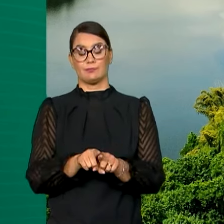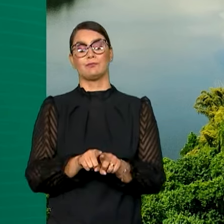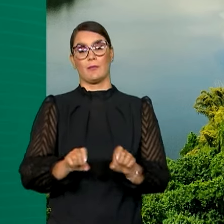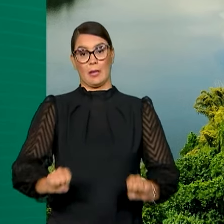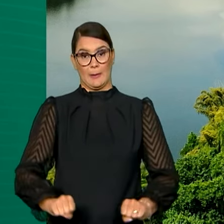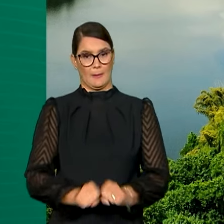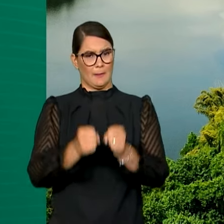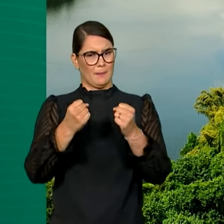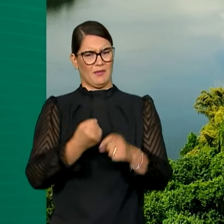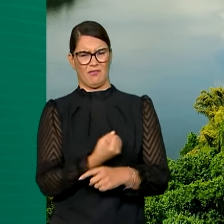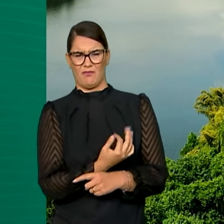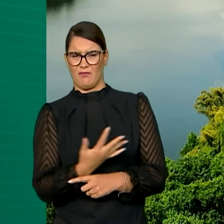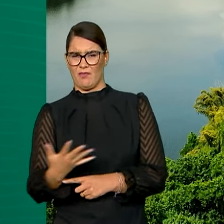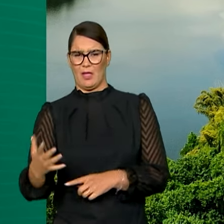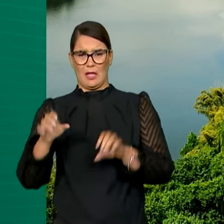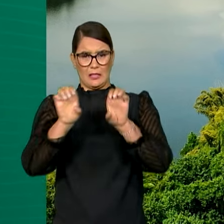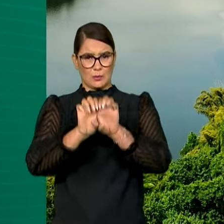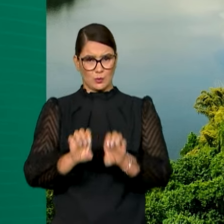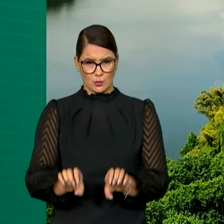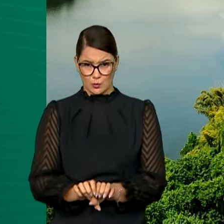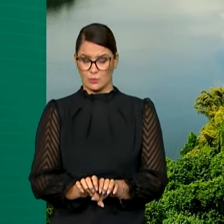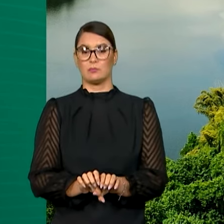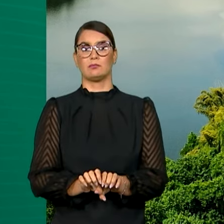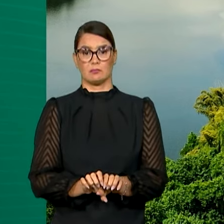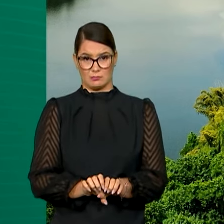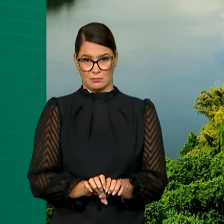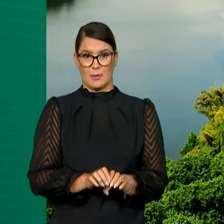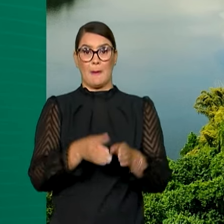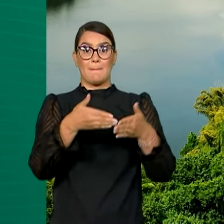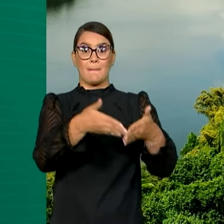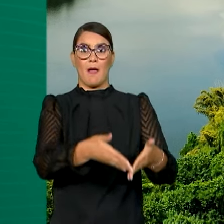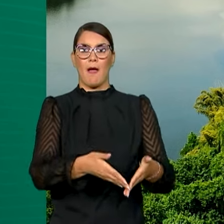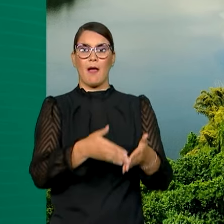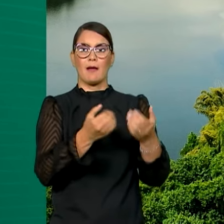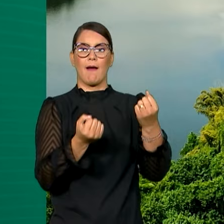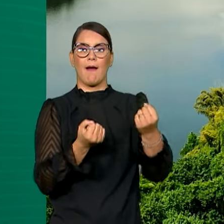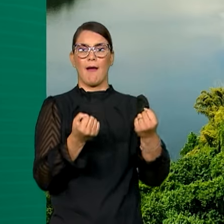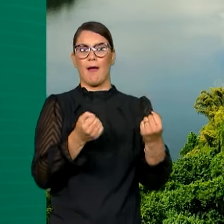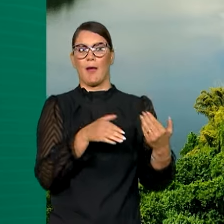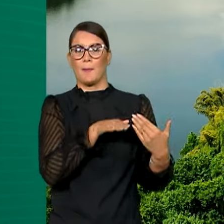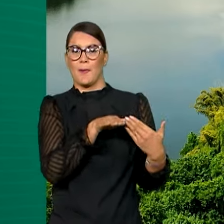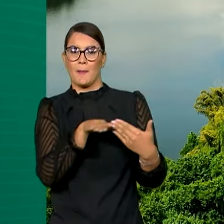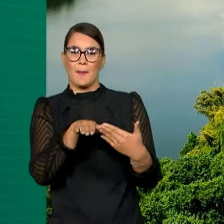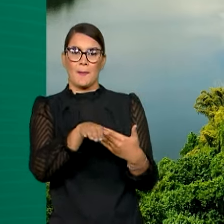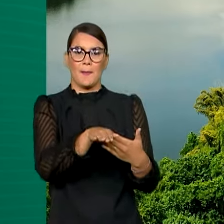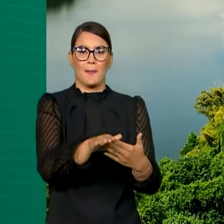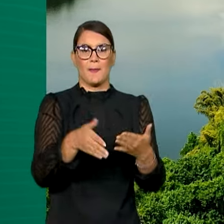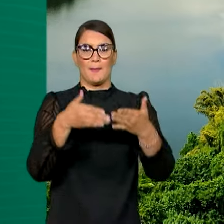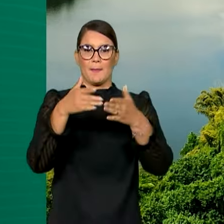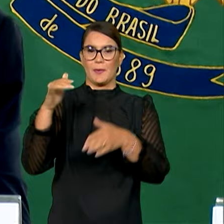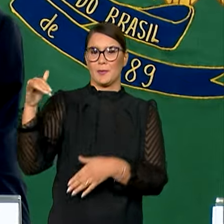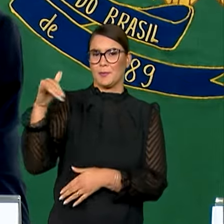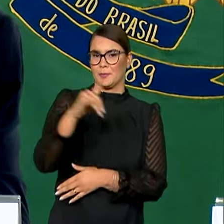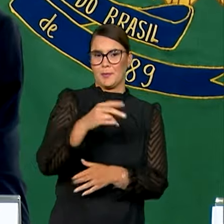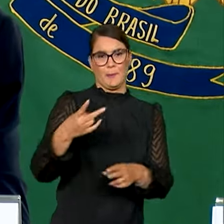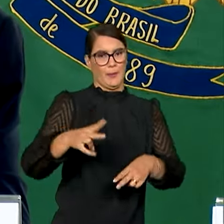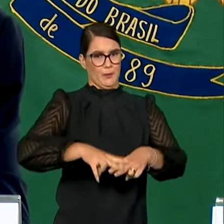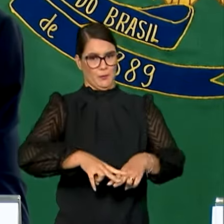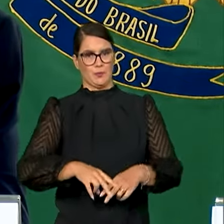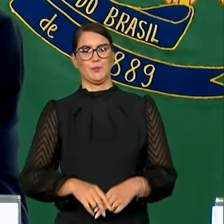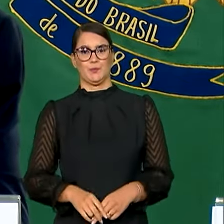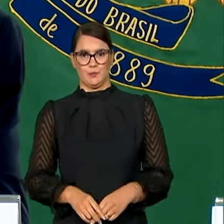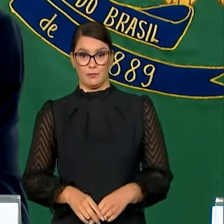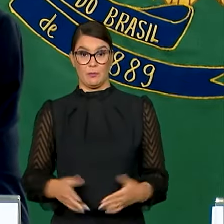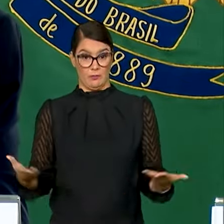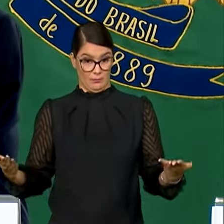destruídas centenas de infraestruturas, desde balsas e veículos de transportes, embarcações e aeronaves. A gente vai